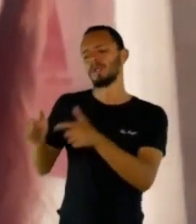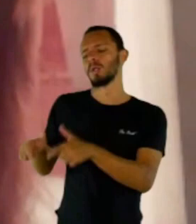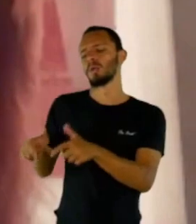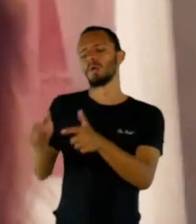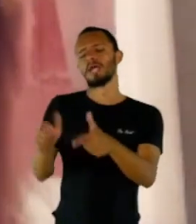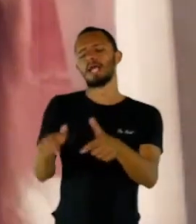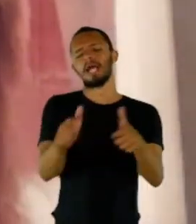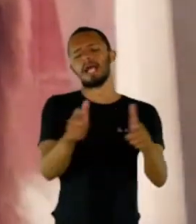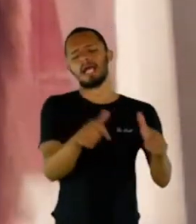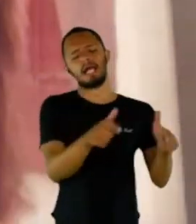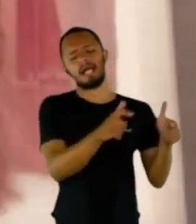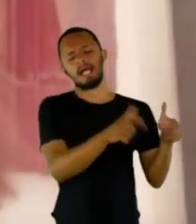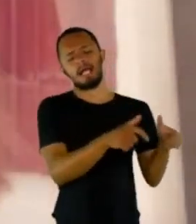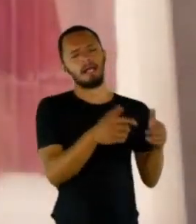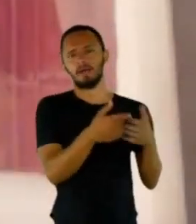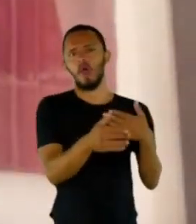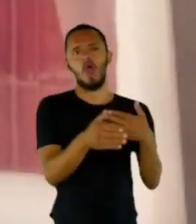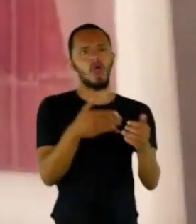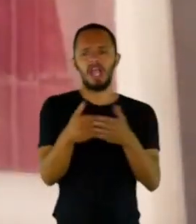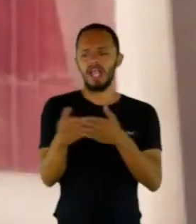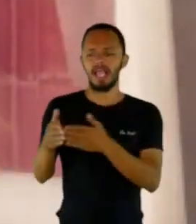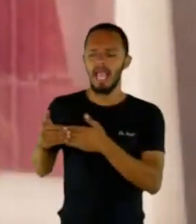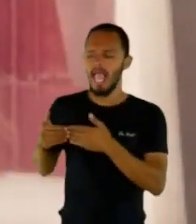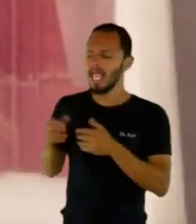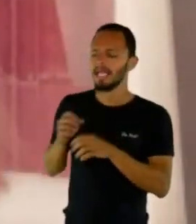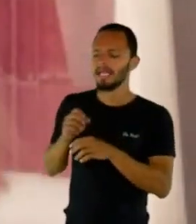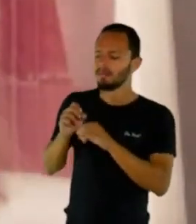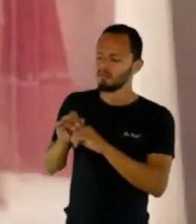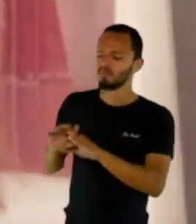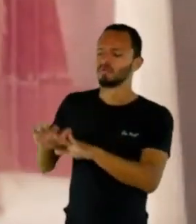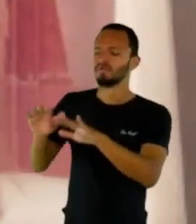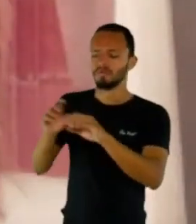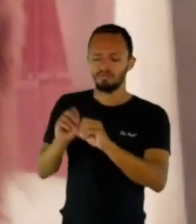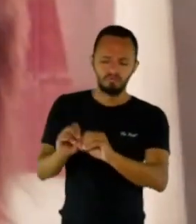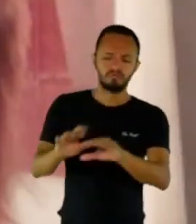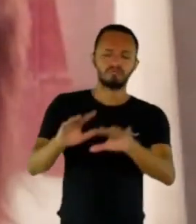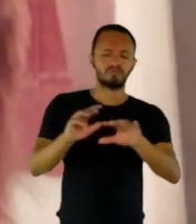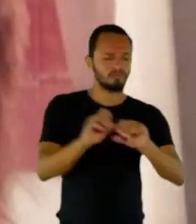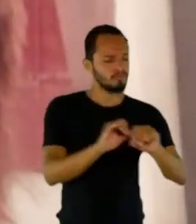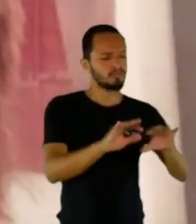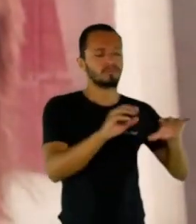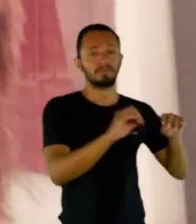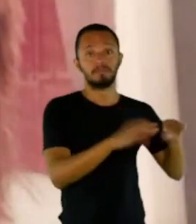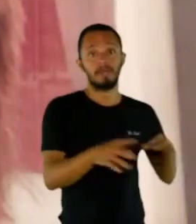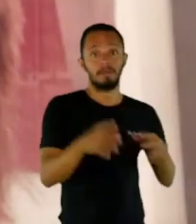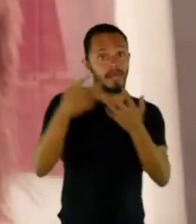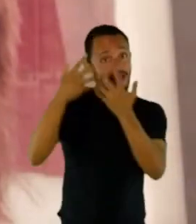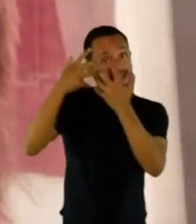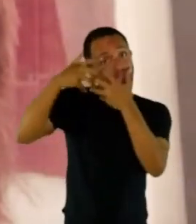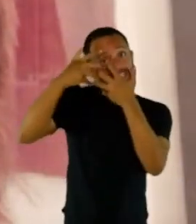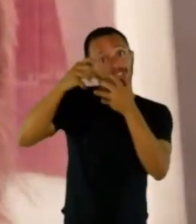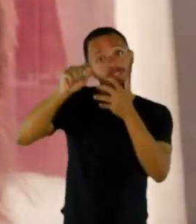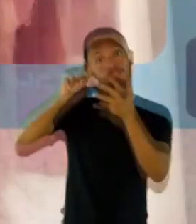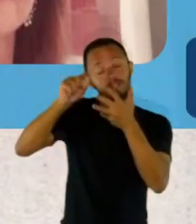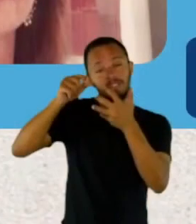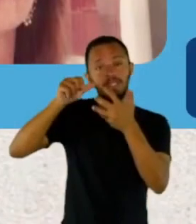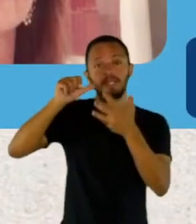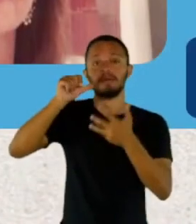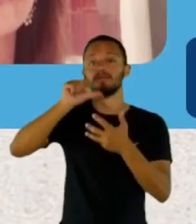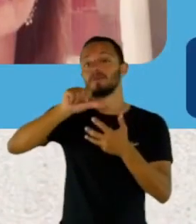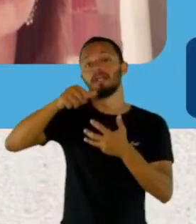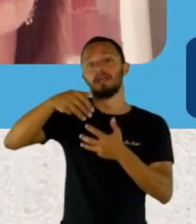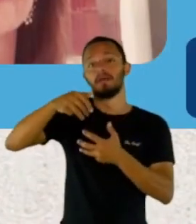fazer com que as mulheres leiam e reflitam sobre as minhas marias. Ah, maravilhoso.